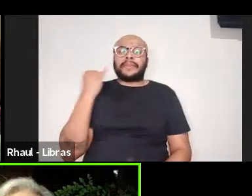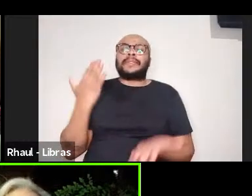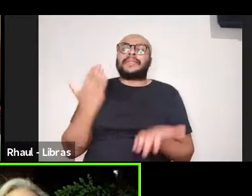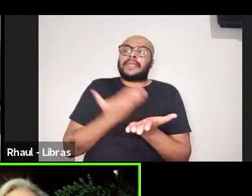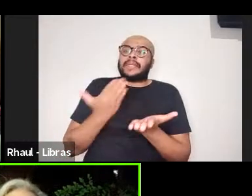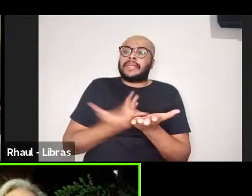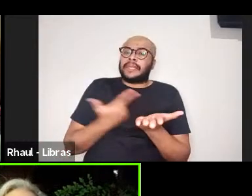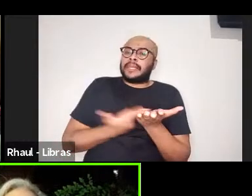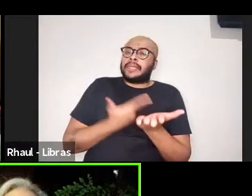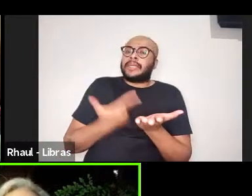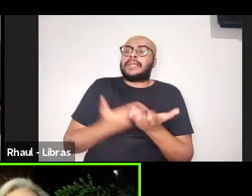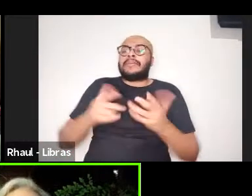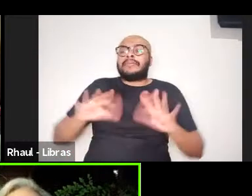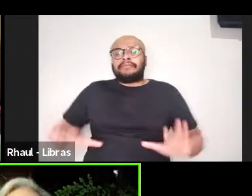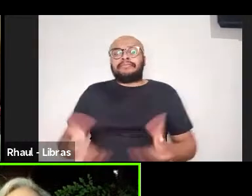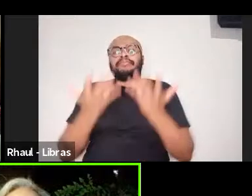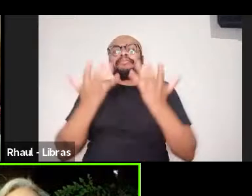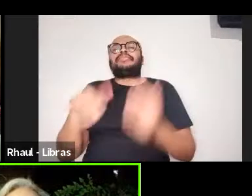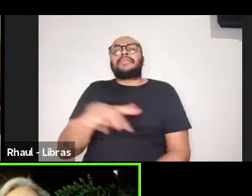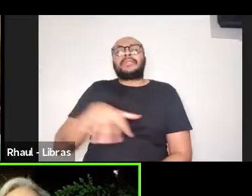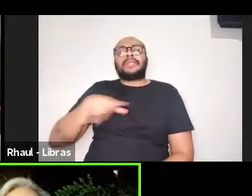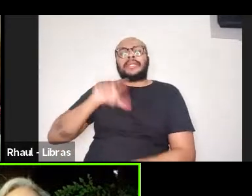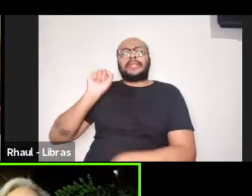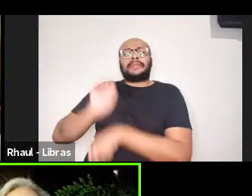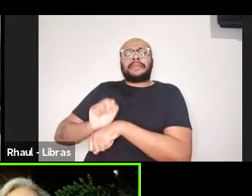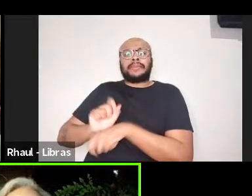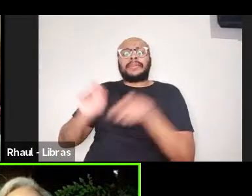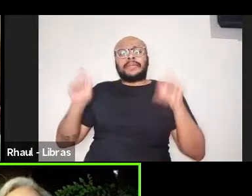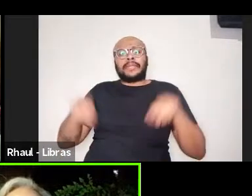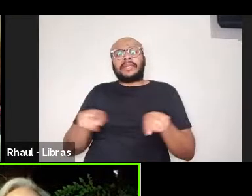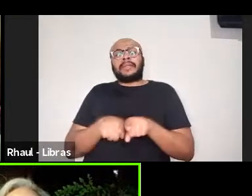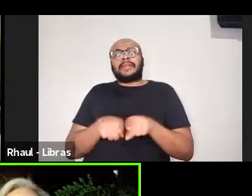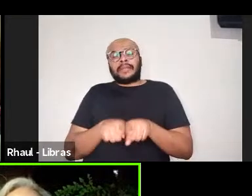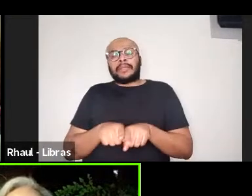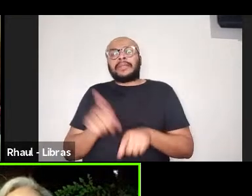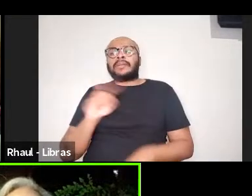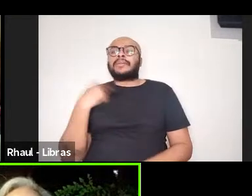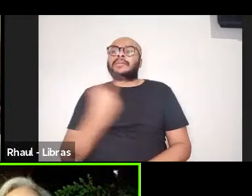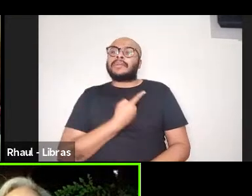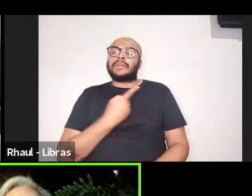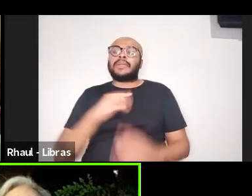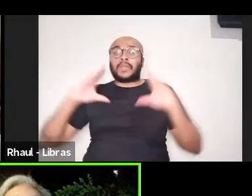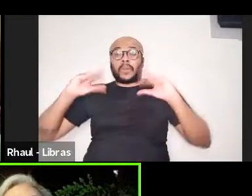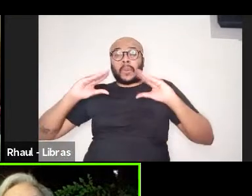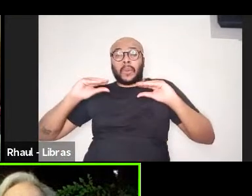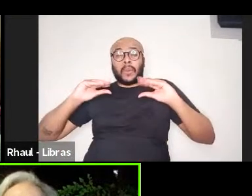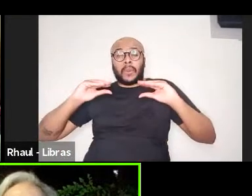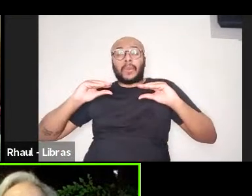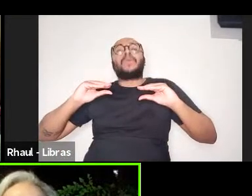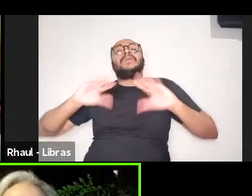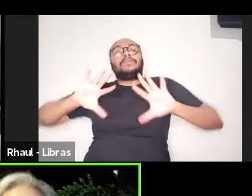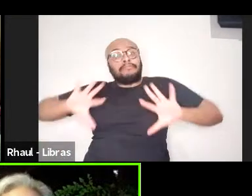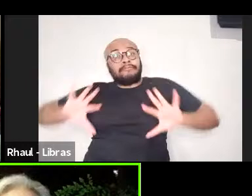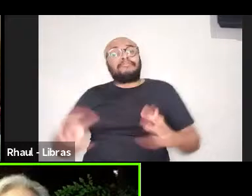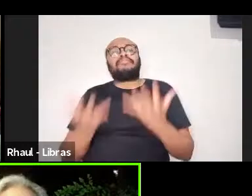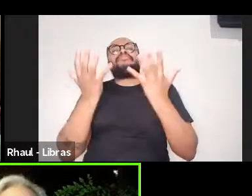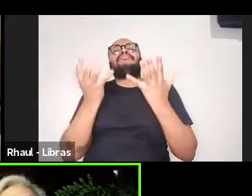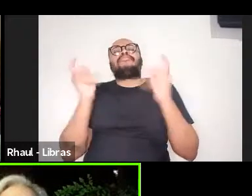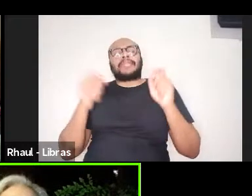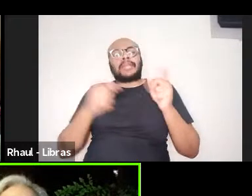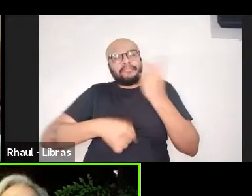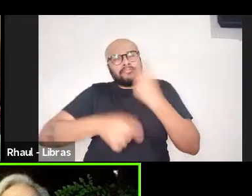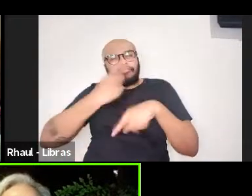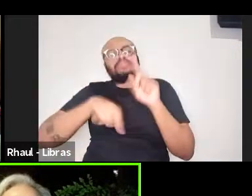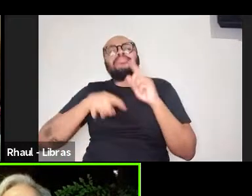alavancando, esperamos que essa seja uma noite de alavanca da